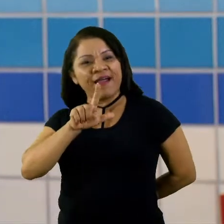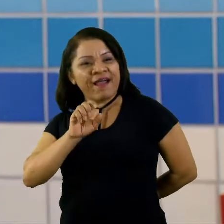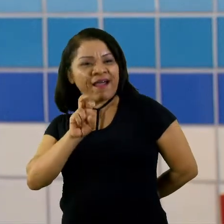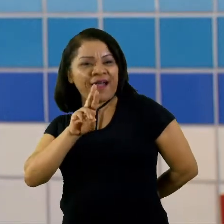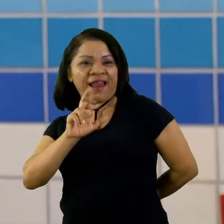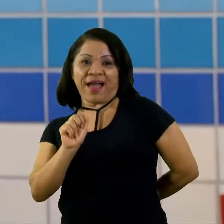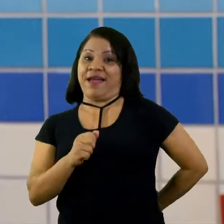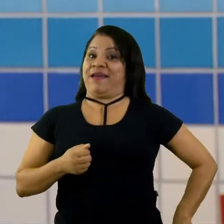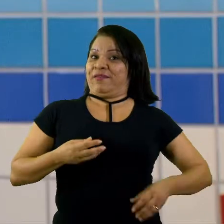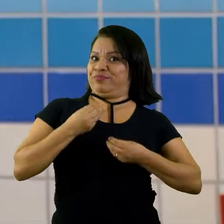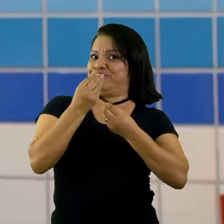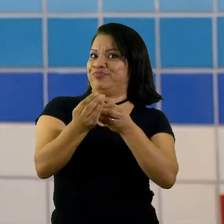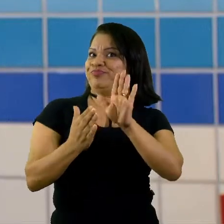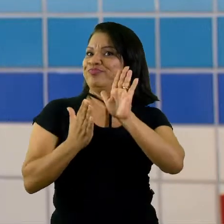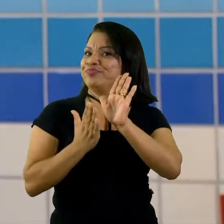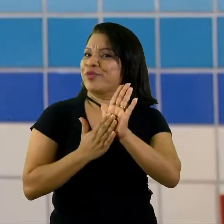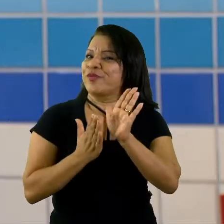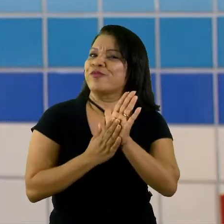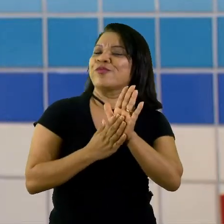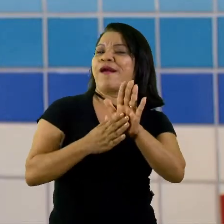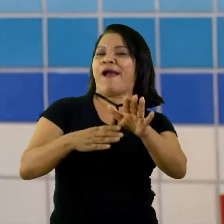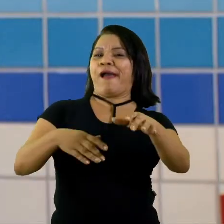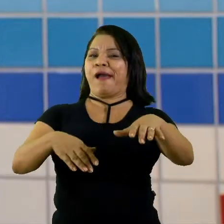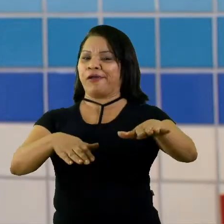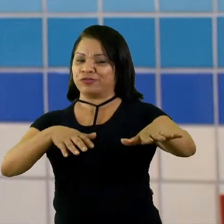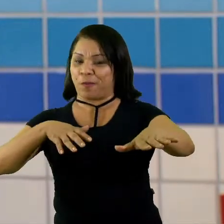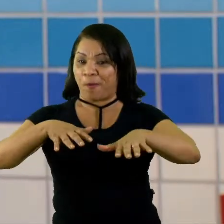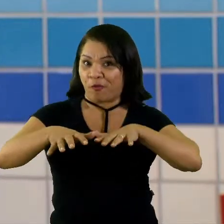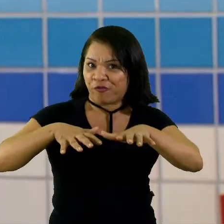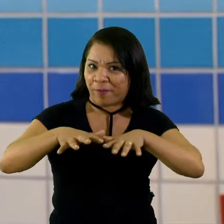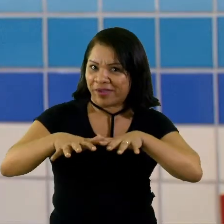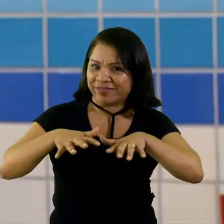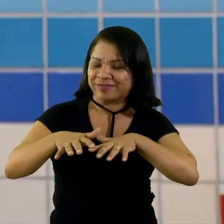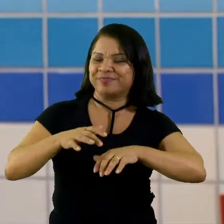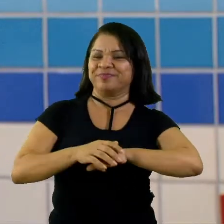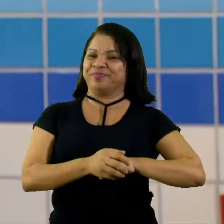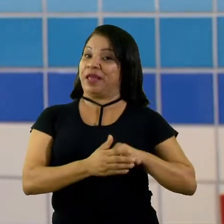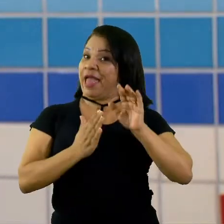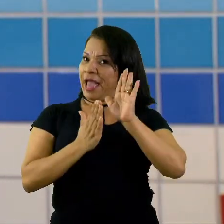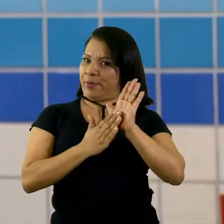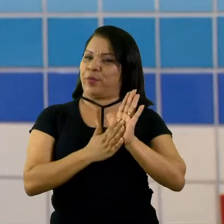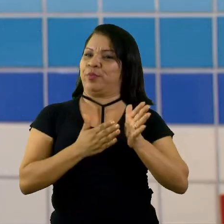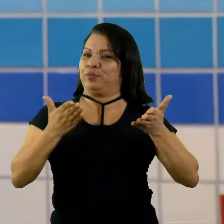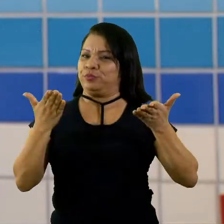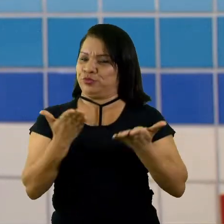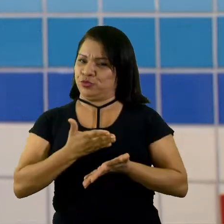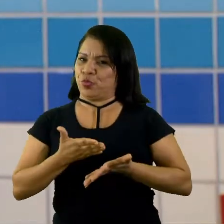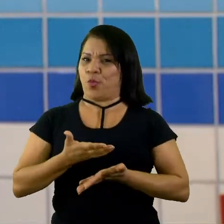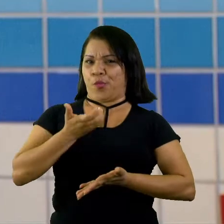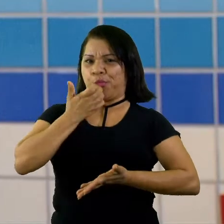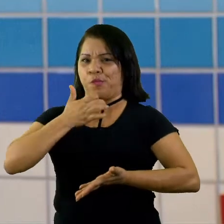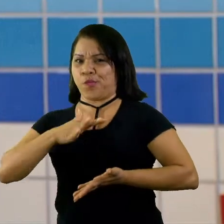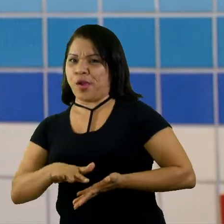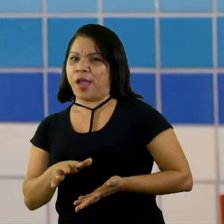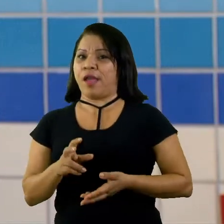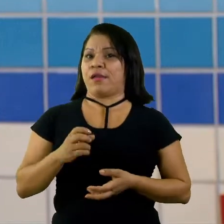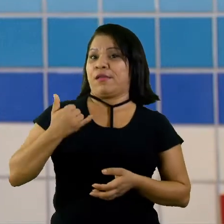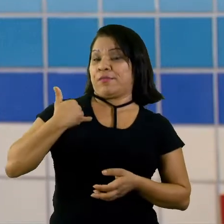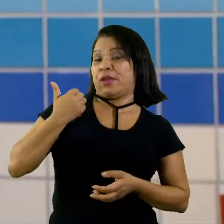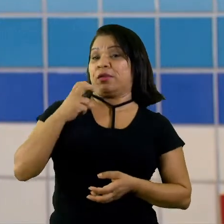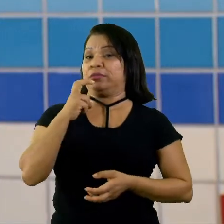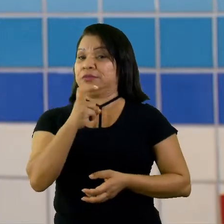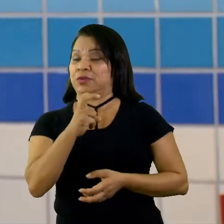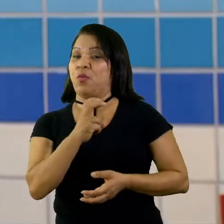de movimento. Lembrando que essa proposta de hoje é para crianças de 5 anos a 5 anos e 11